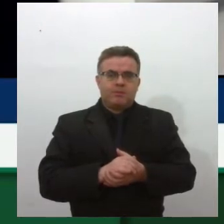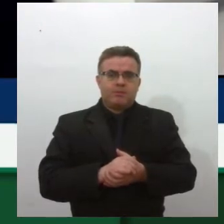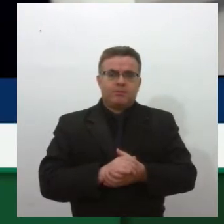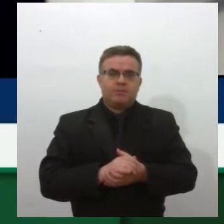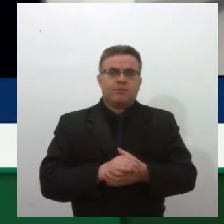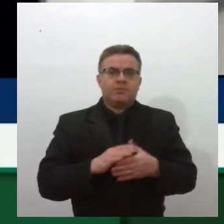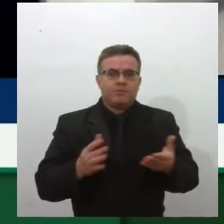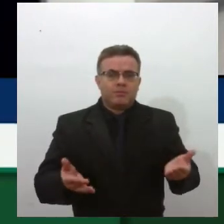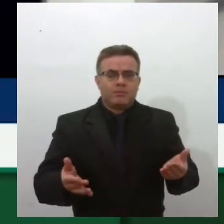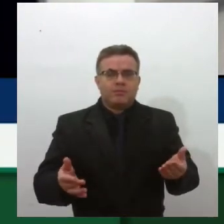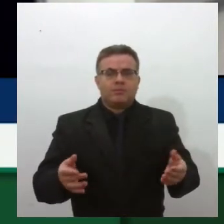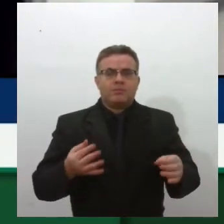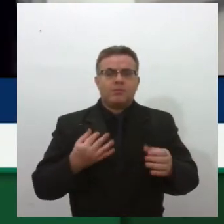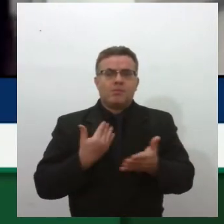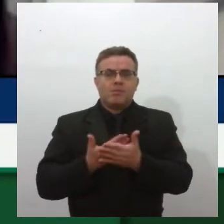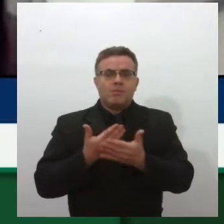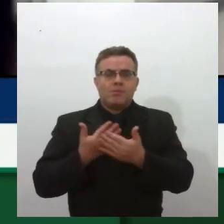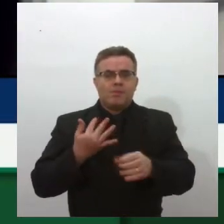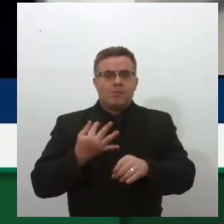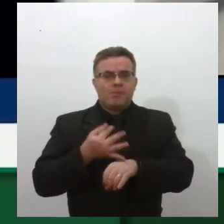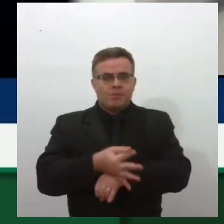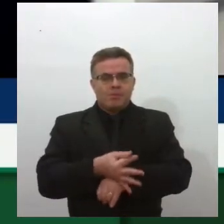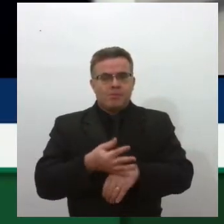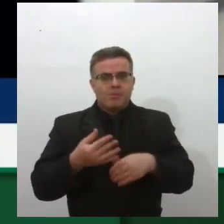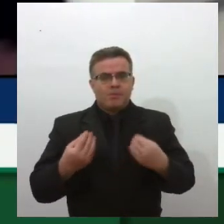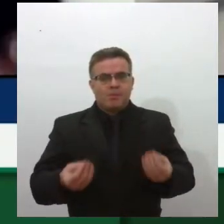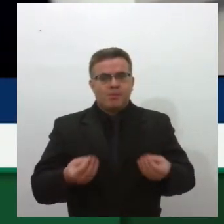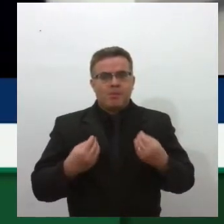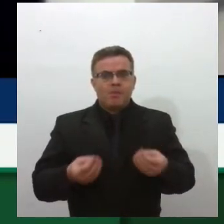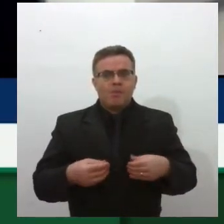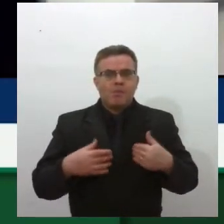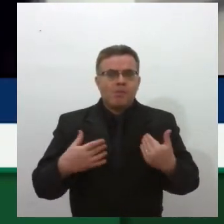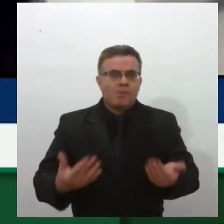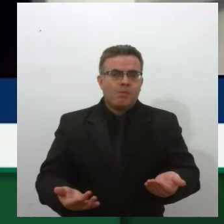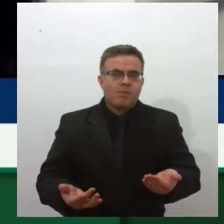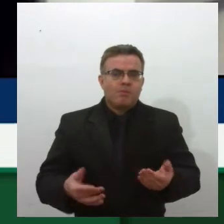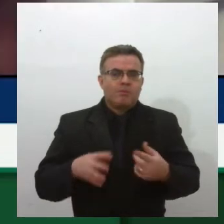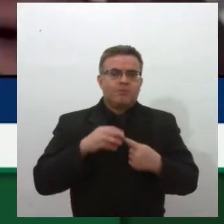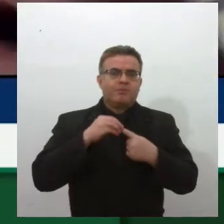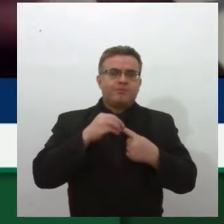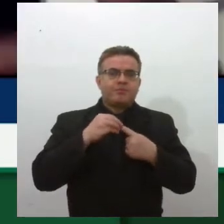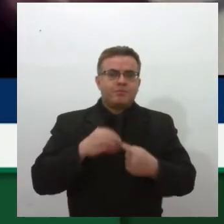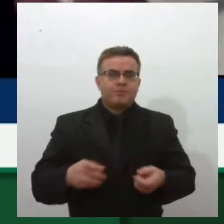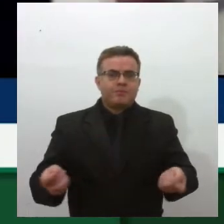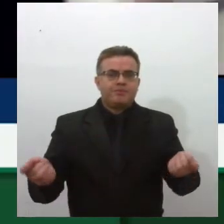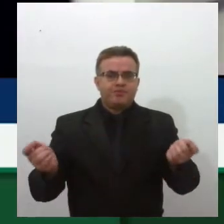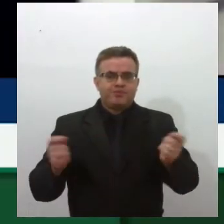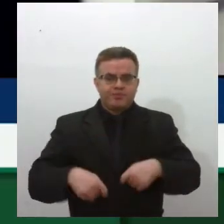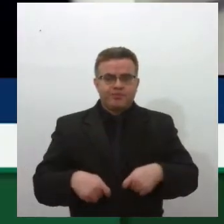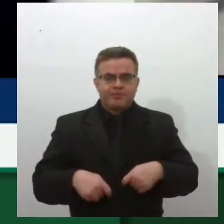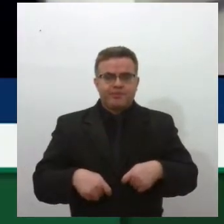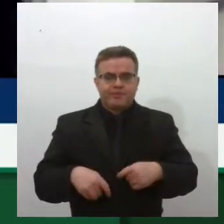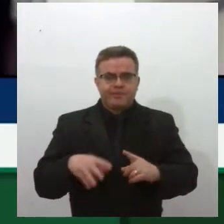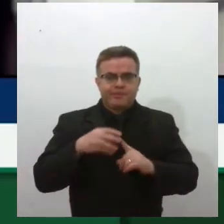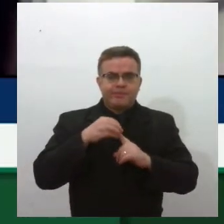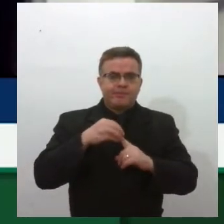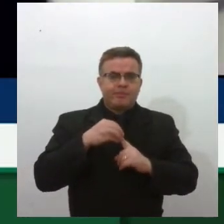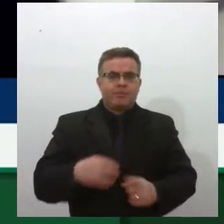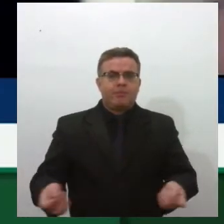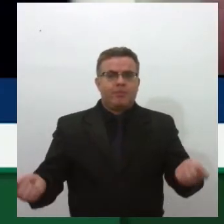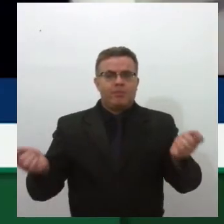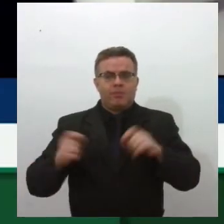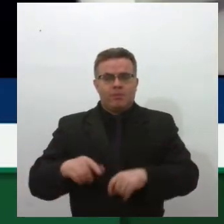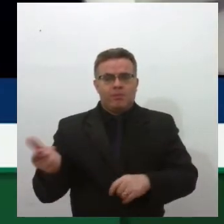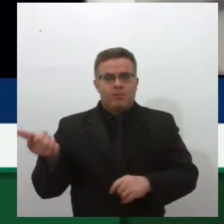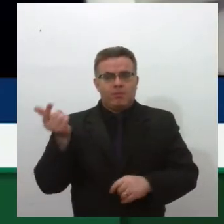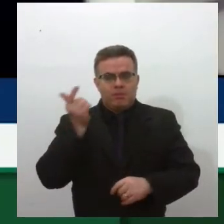Faço minha faculdade, porque, através dessa faculdade, a única coisa que eu... A única forma que eu encontrei de